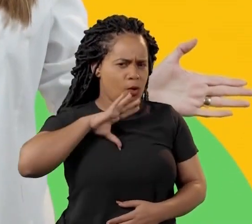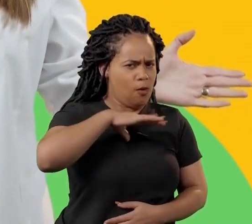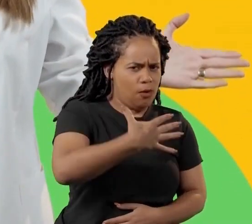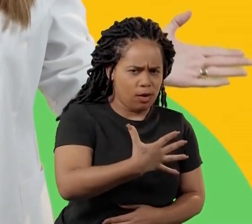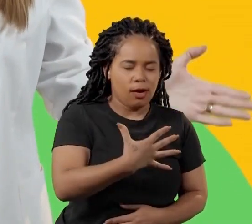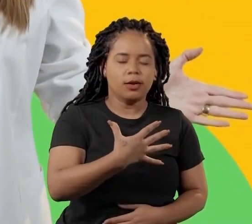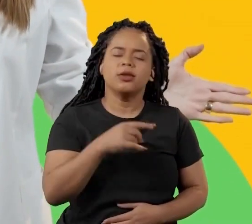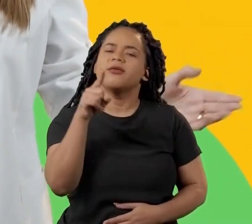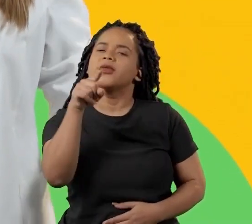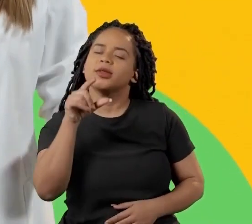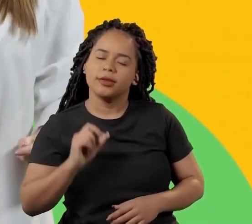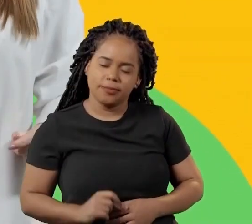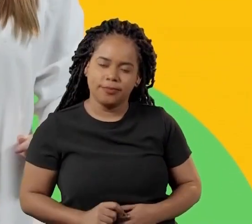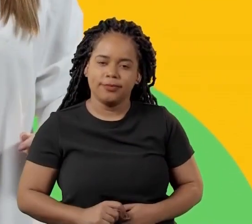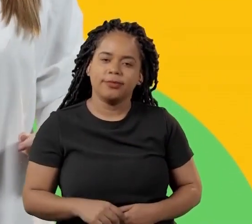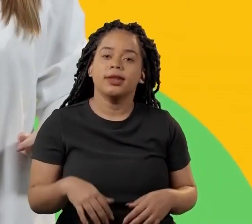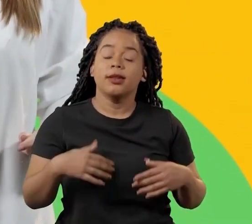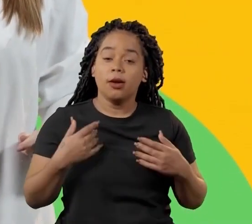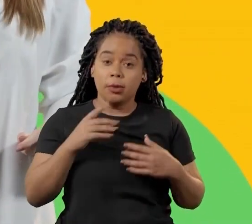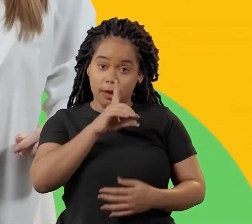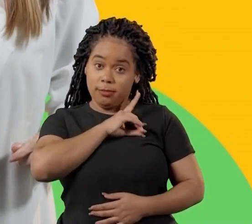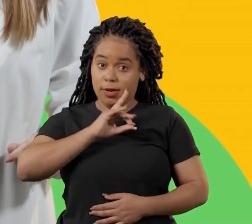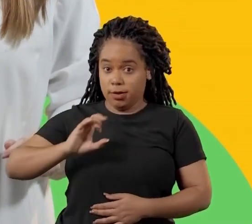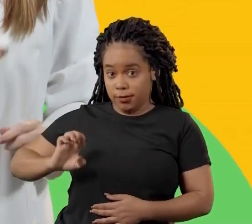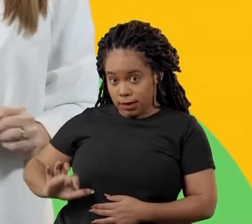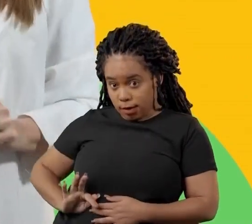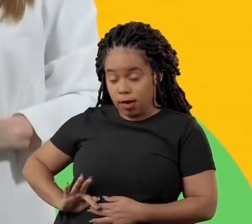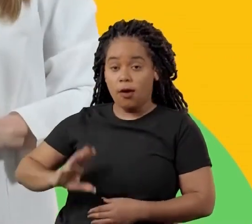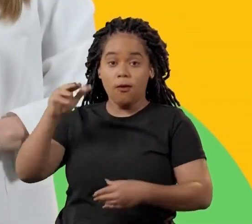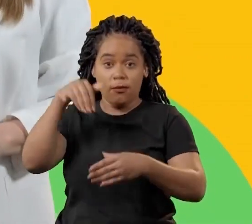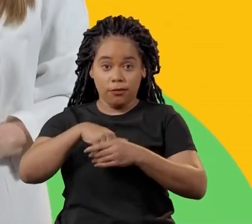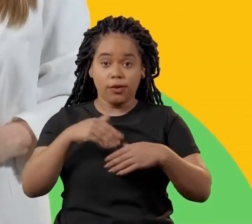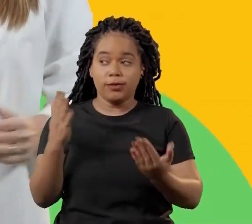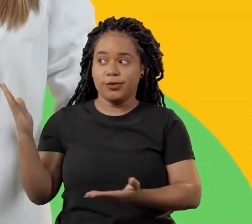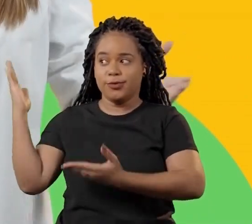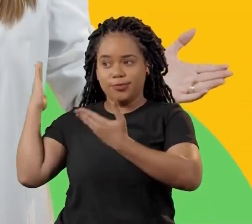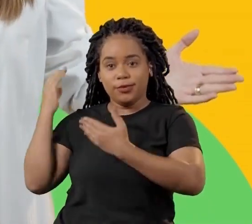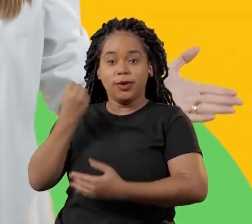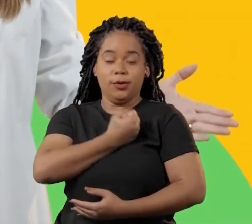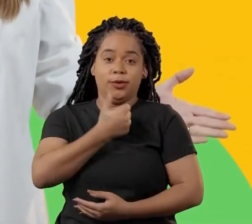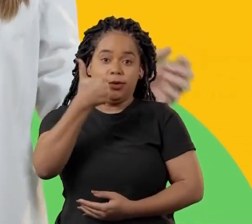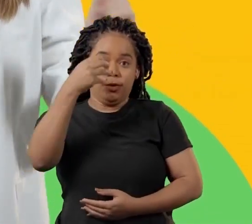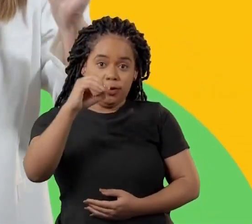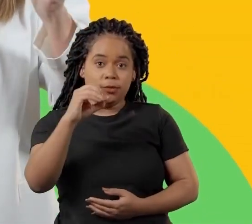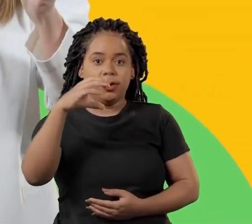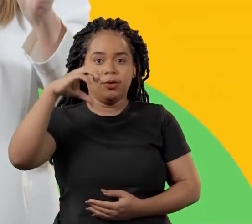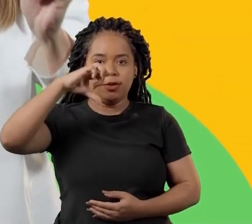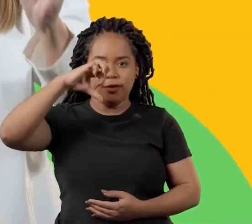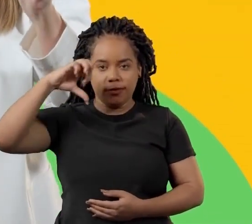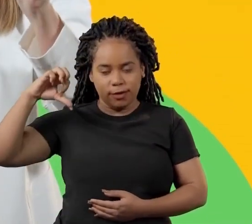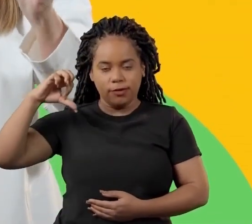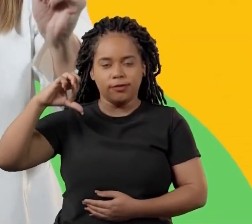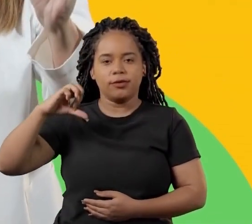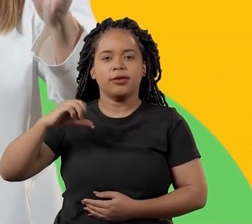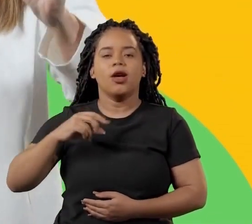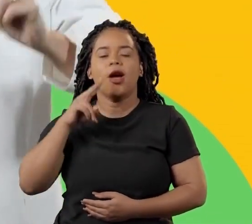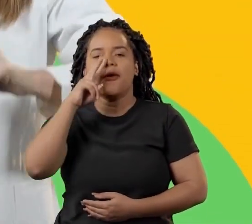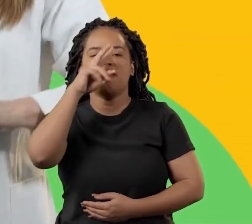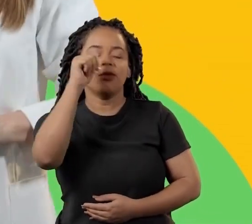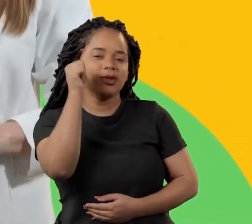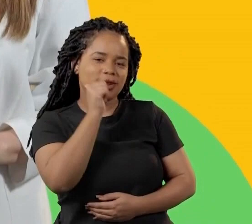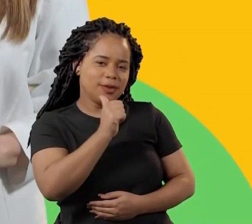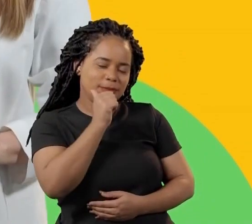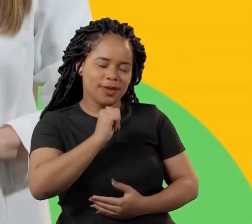uma mulher de coragem, e você? Para a deputada federal, vote Carla Bergé, número 1099,